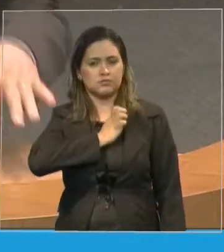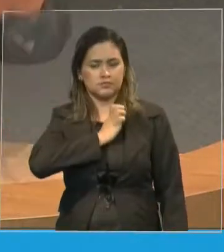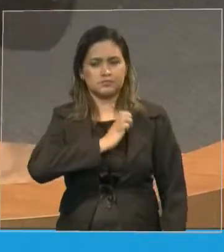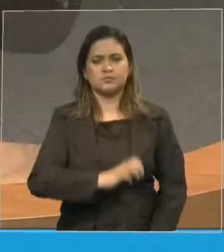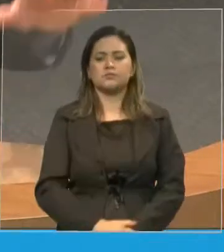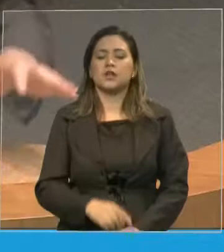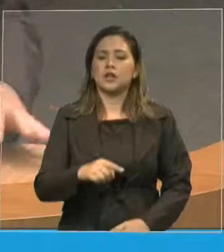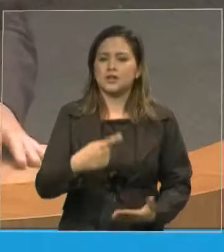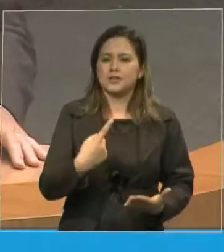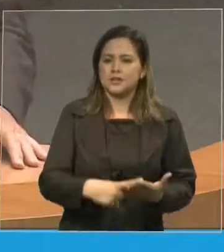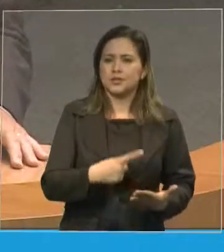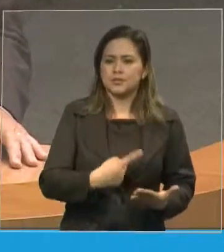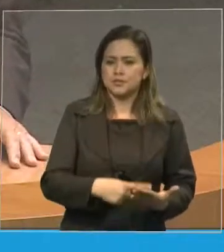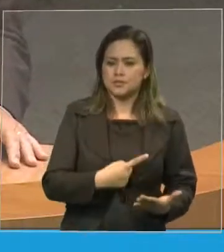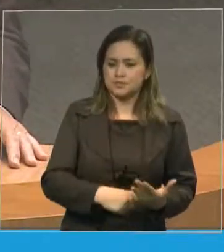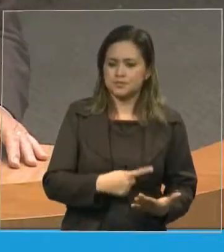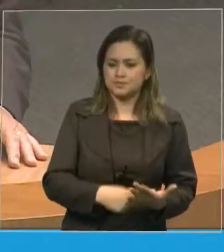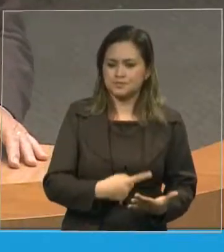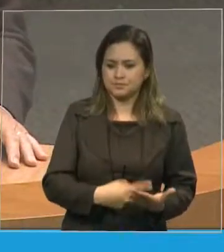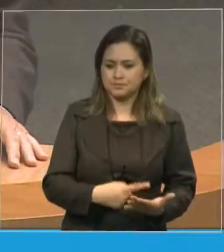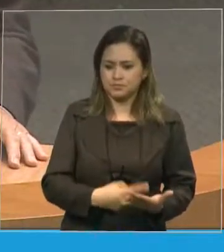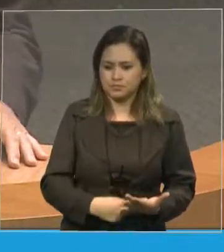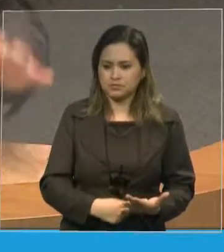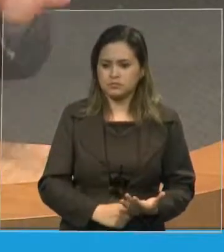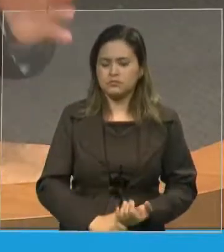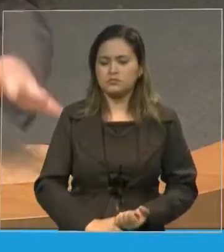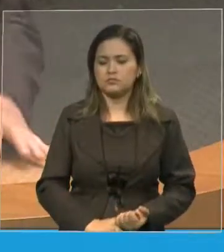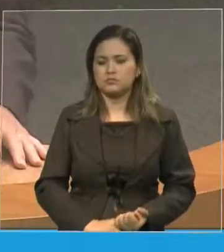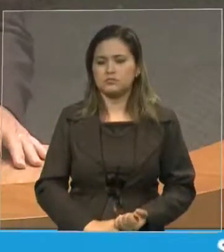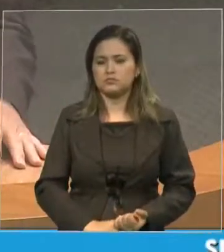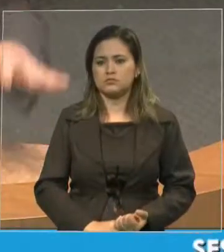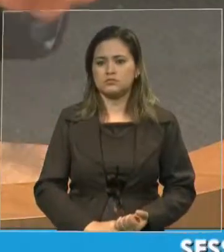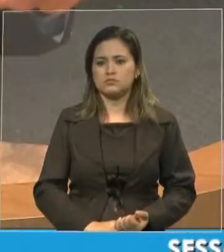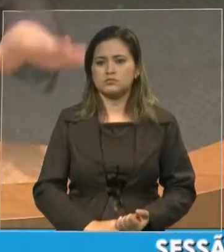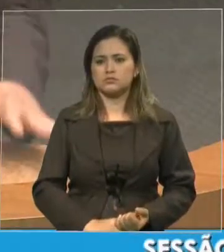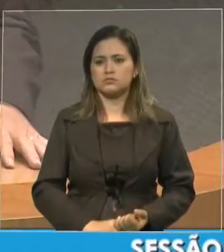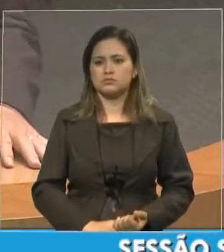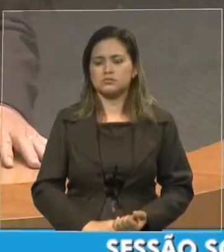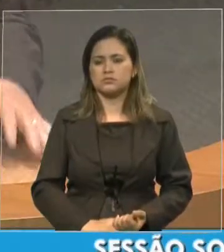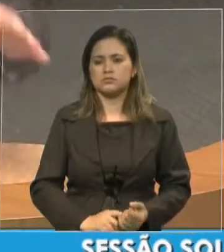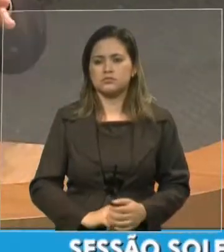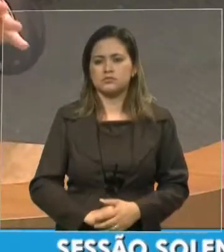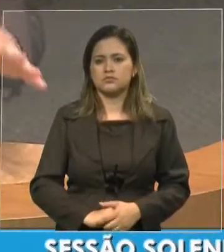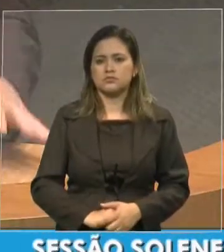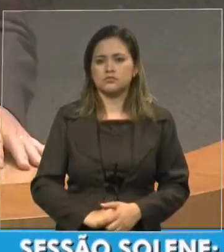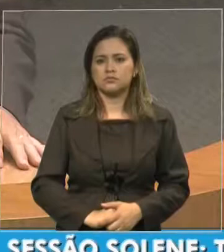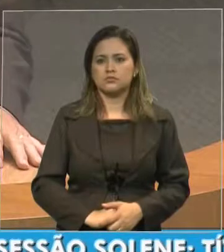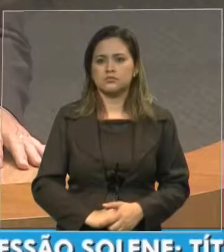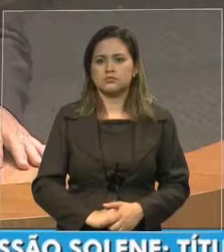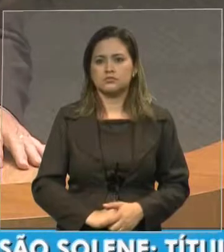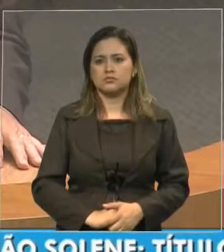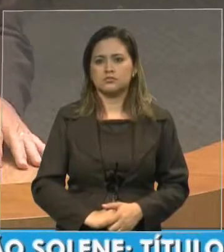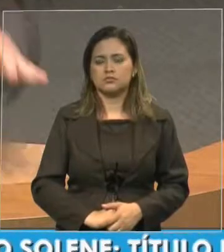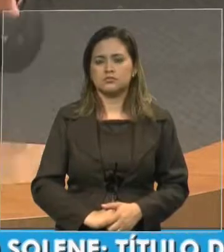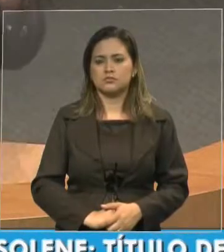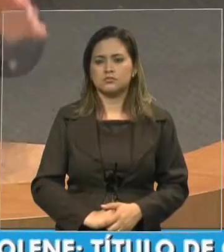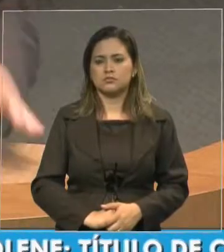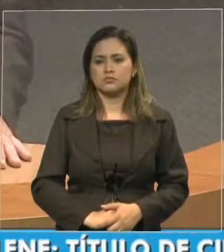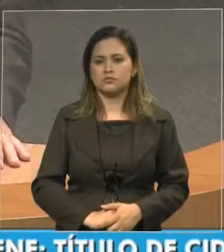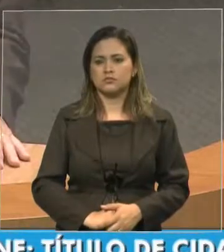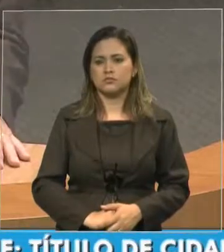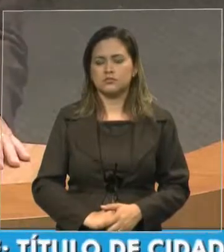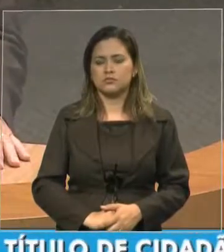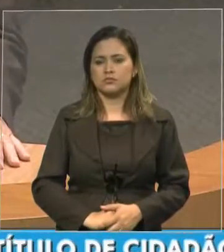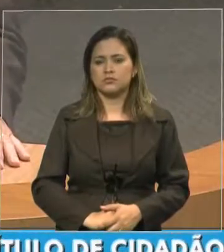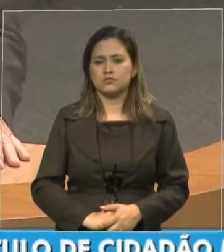marcou uma tornê no mundo eles marcaram tudo com a esposa e no dia